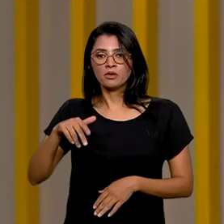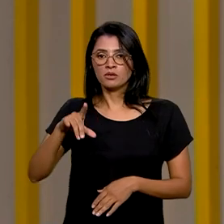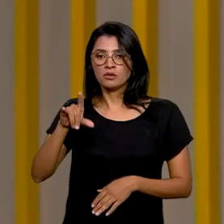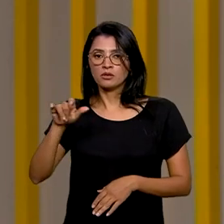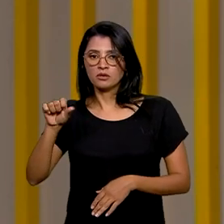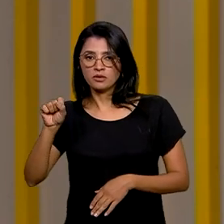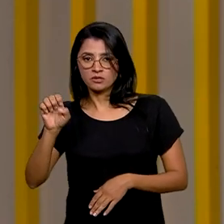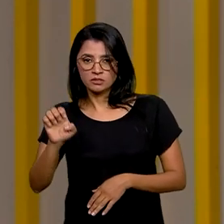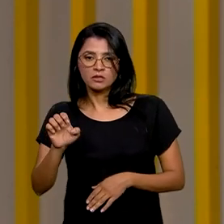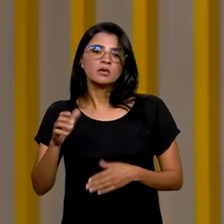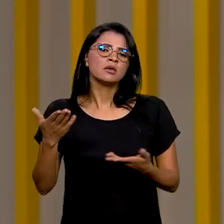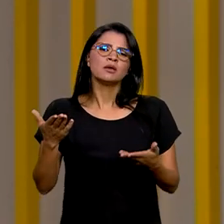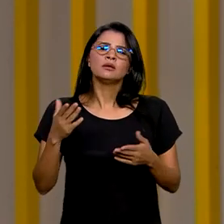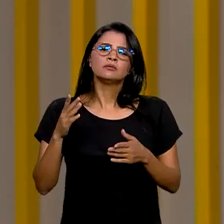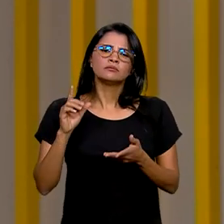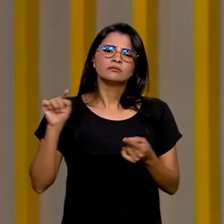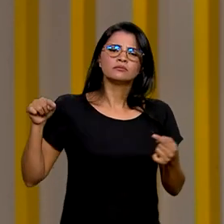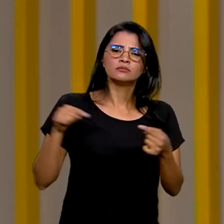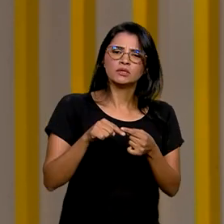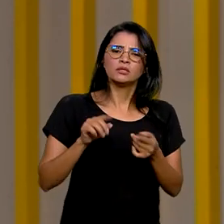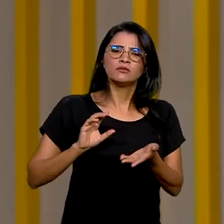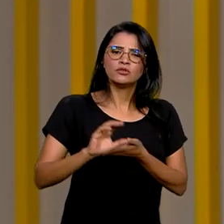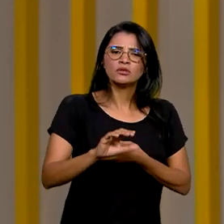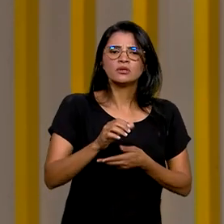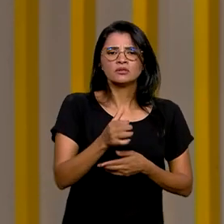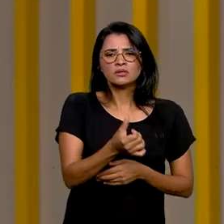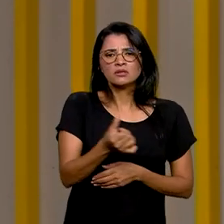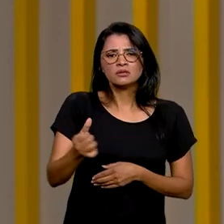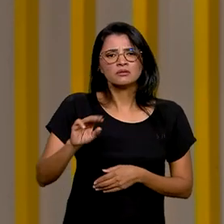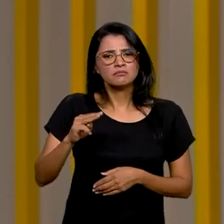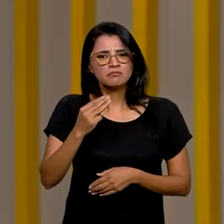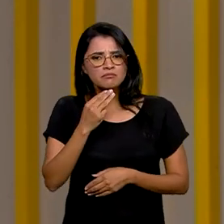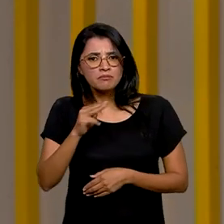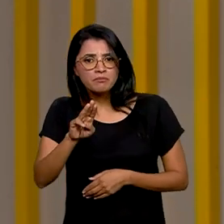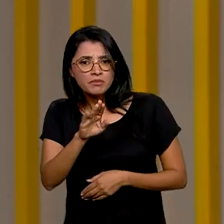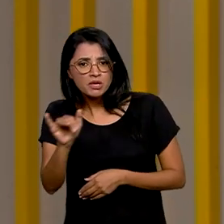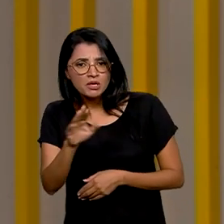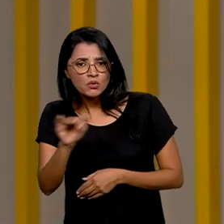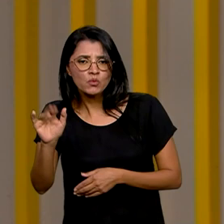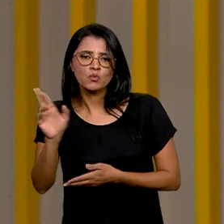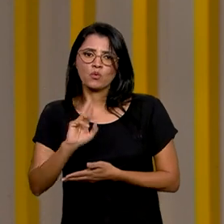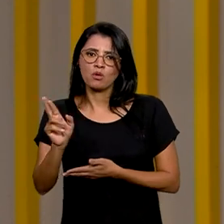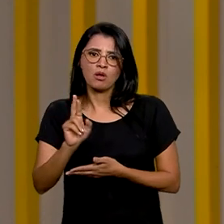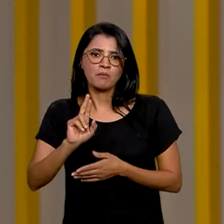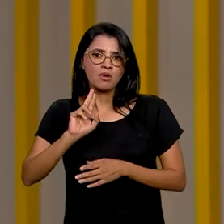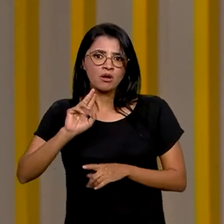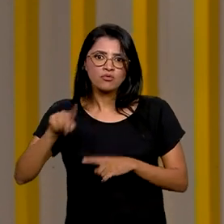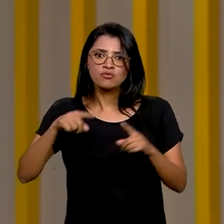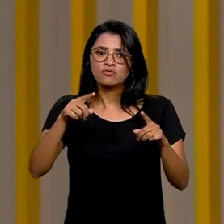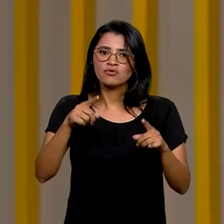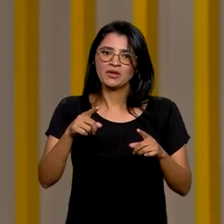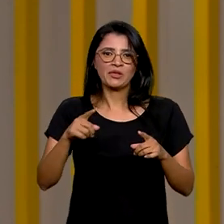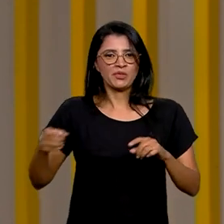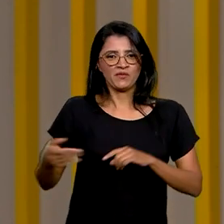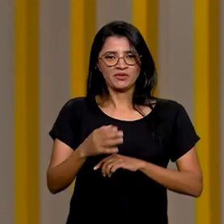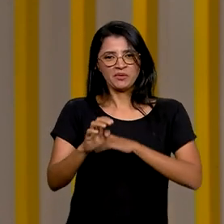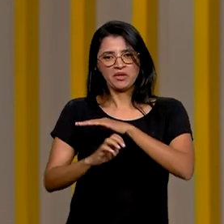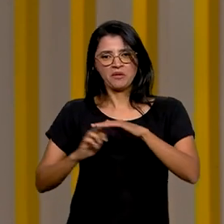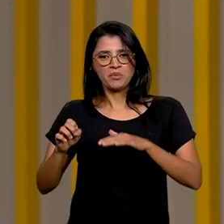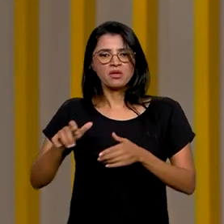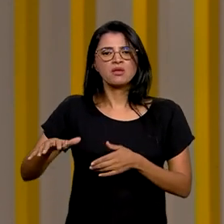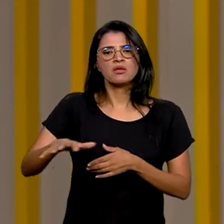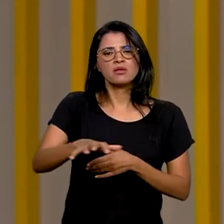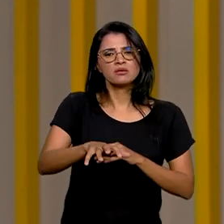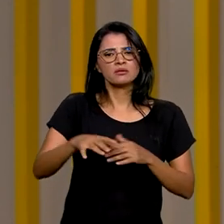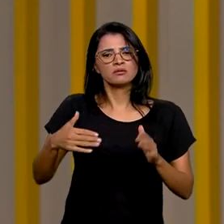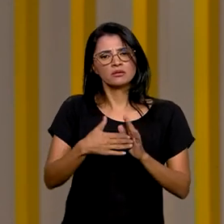A meta é investir 66 bilhões de reais para dinamizar a inovação em empresas de todos os portes